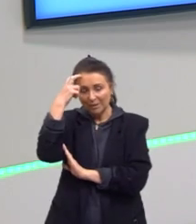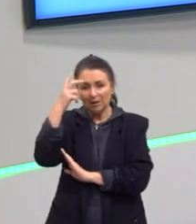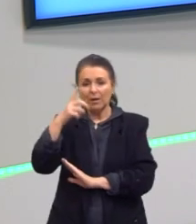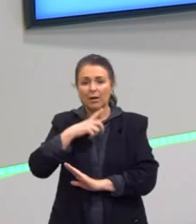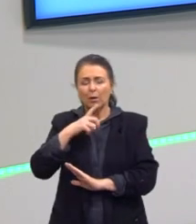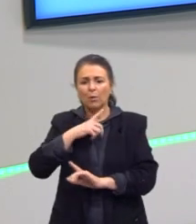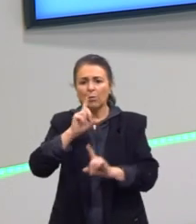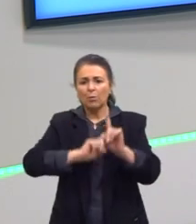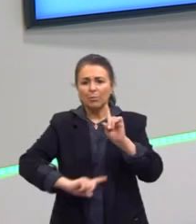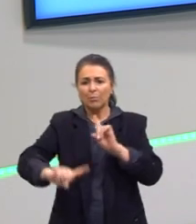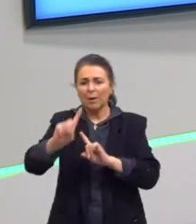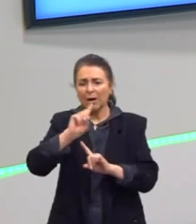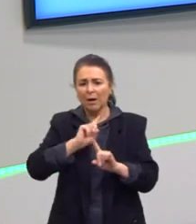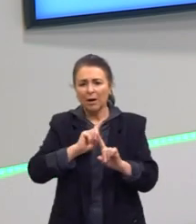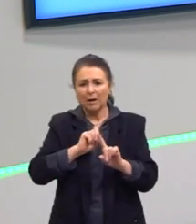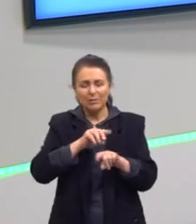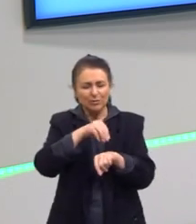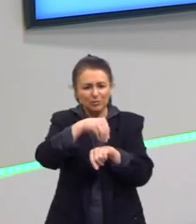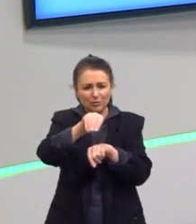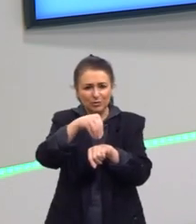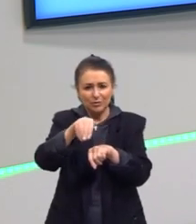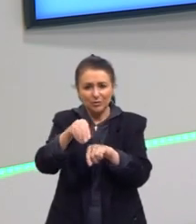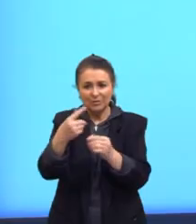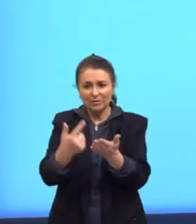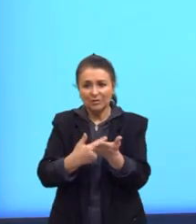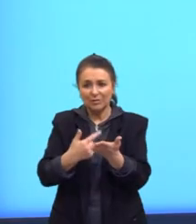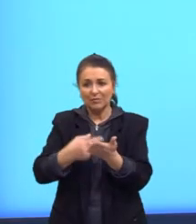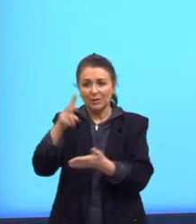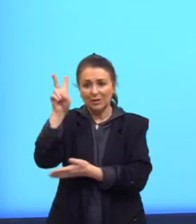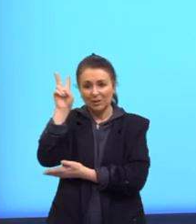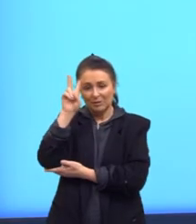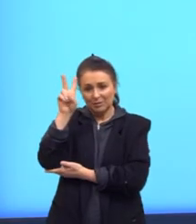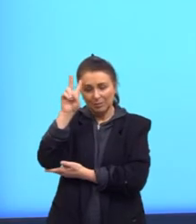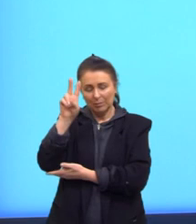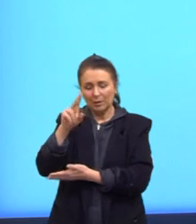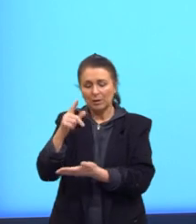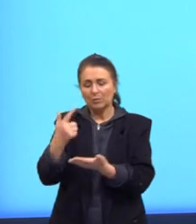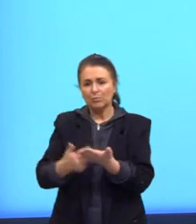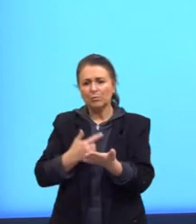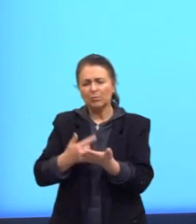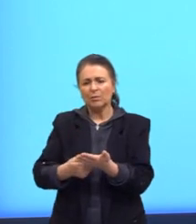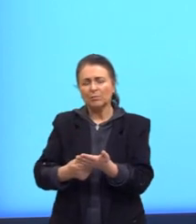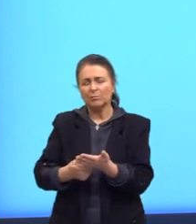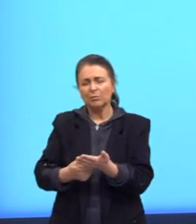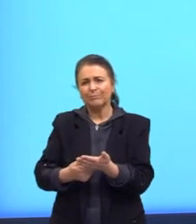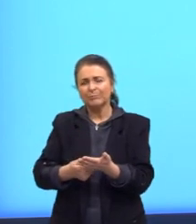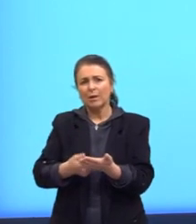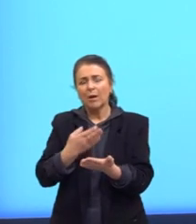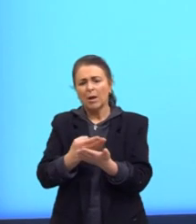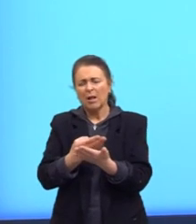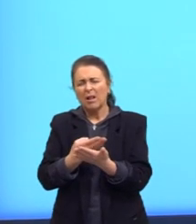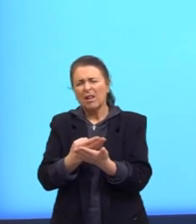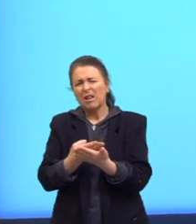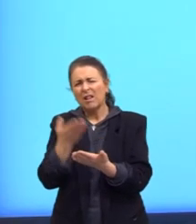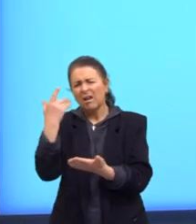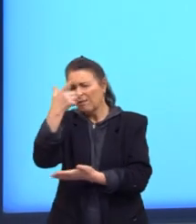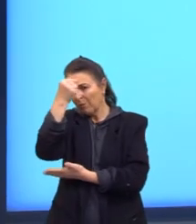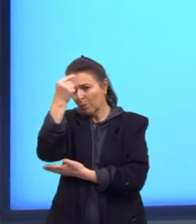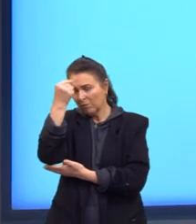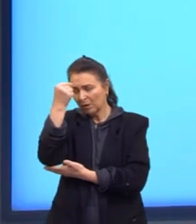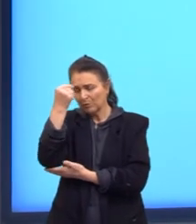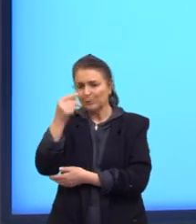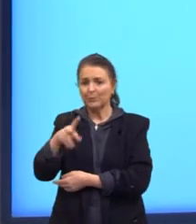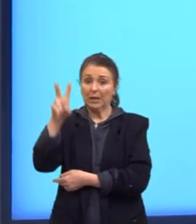indicações de livros. E eu lembrei de um livro que eu li lá na faculdade. Lembrando de uma coisa